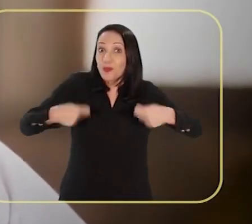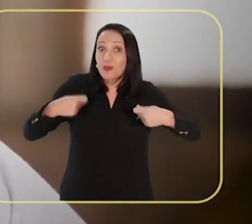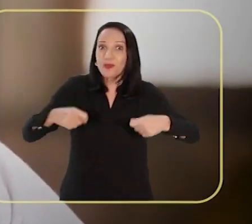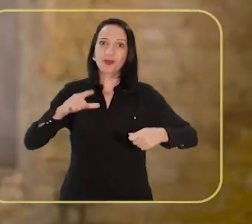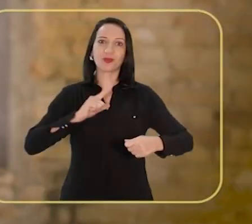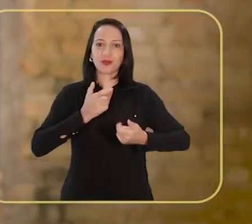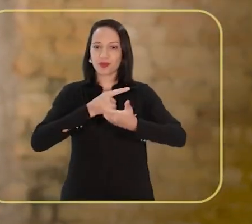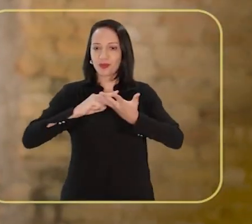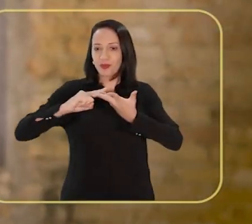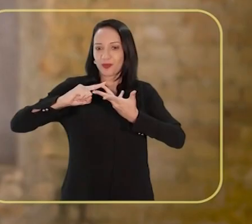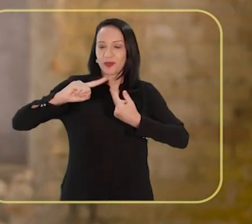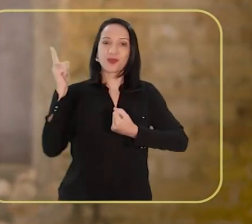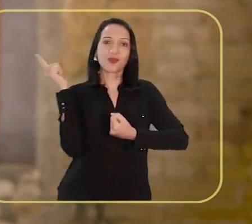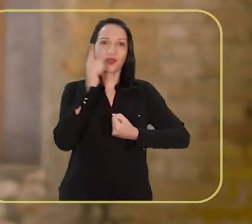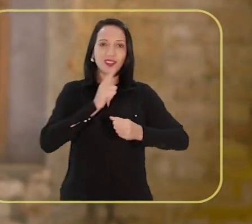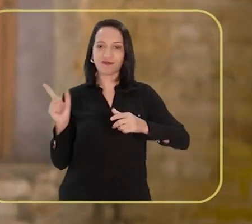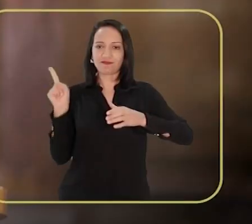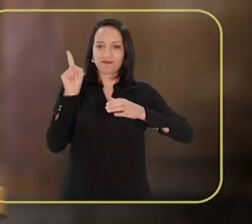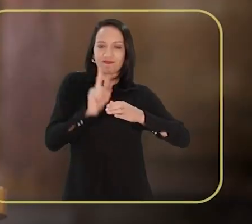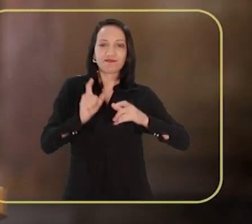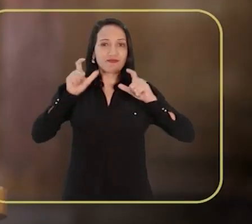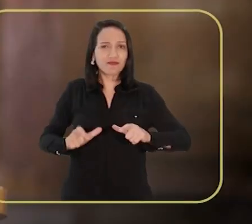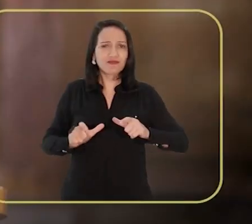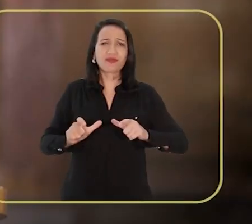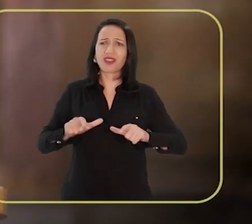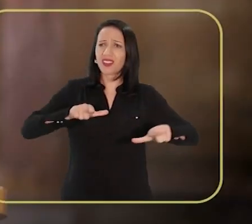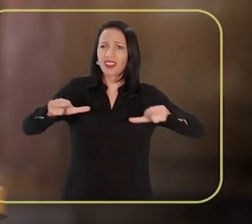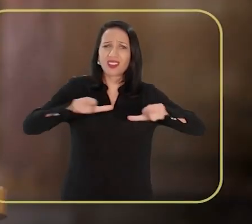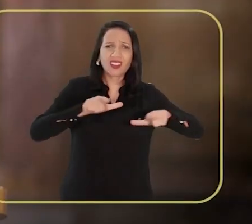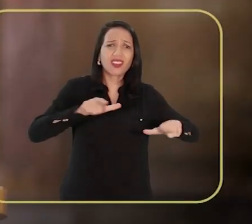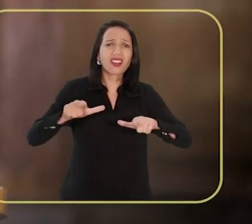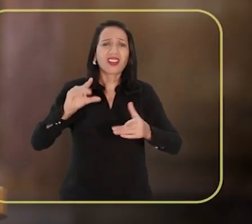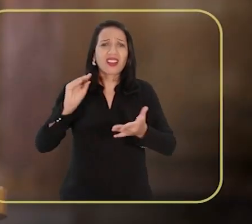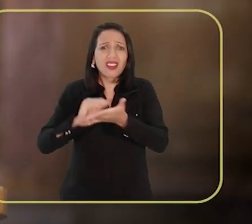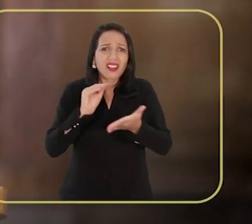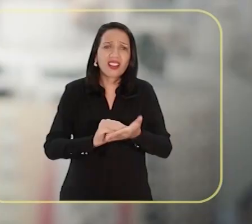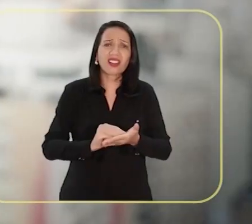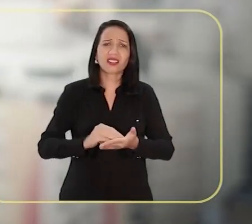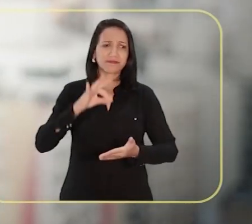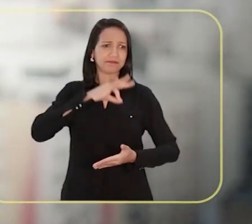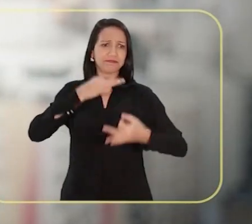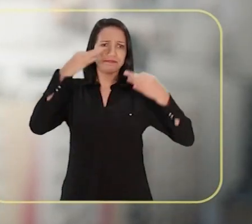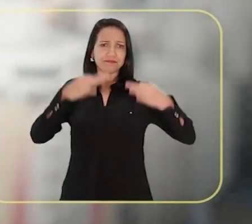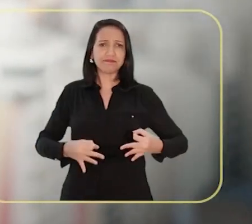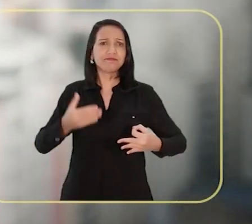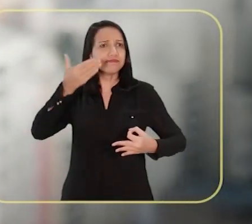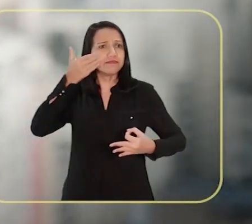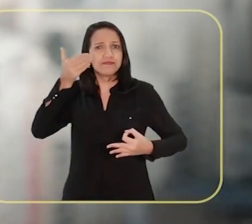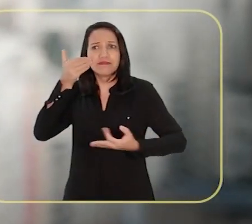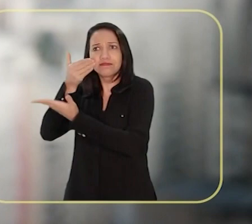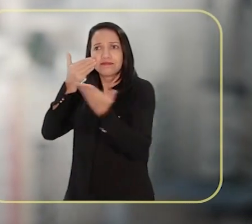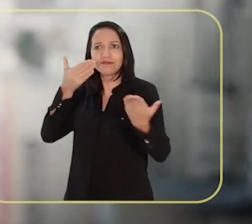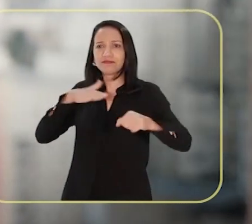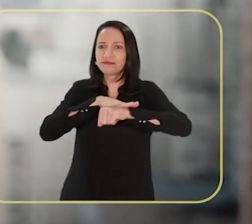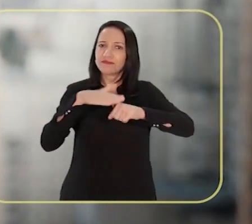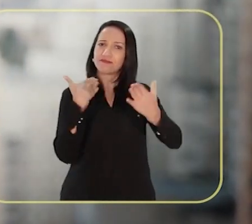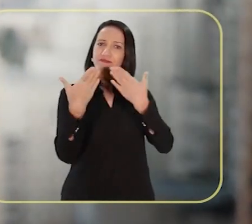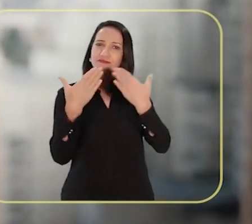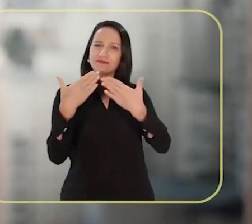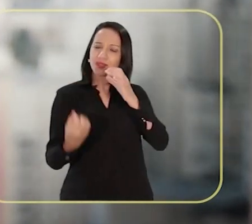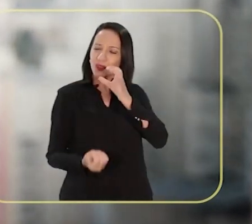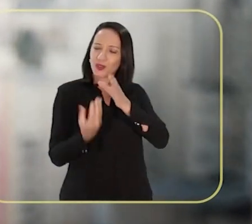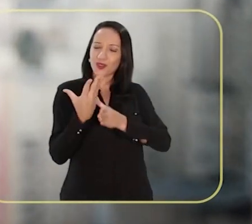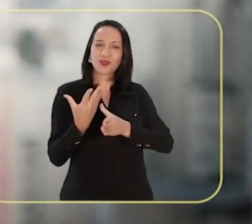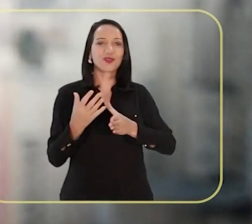precisamos de muita coisa para conquistar esse espaço. Falta de emprego, falta de salário digno. Foi ouvindo e conversando com vocês, mulheres,